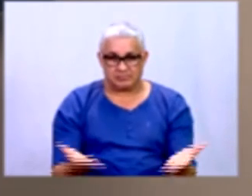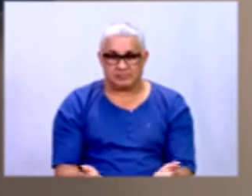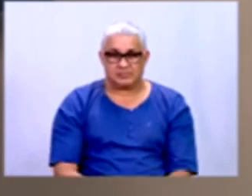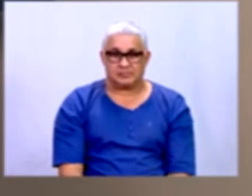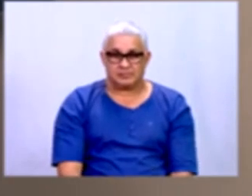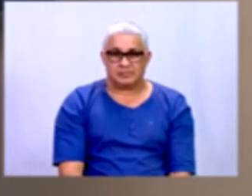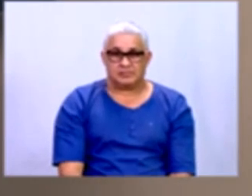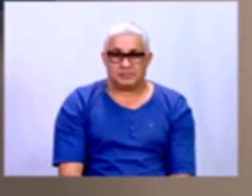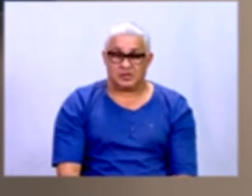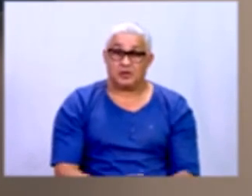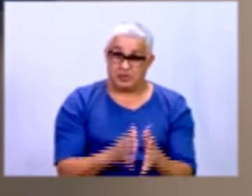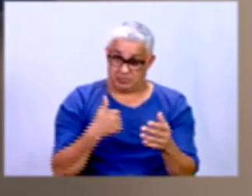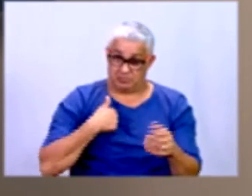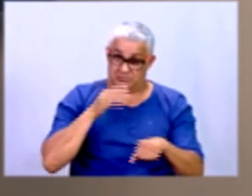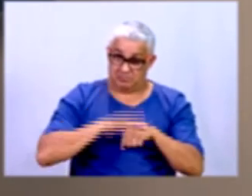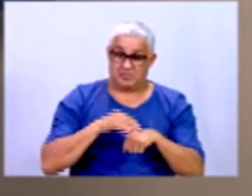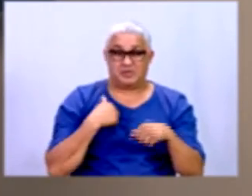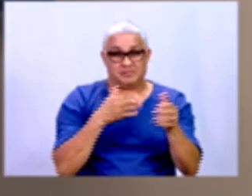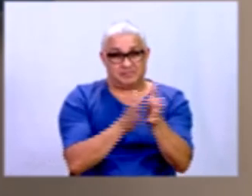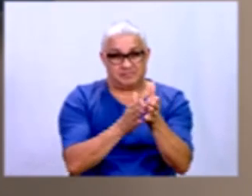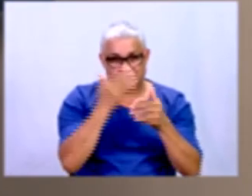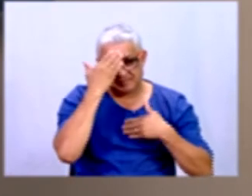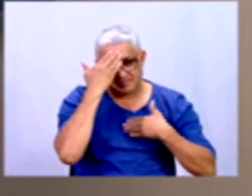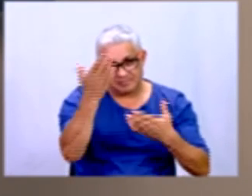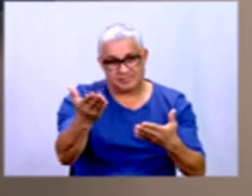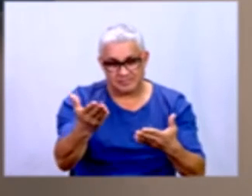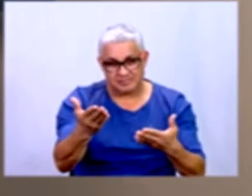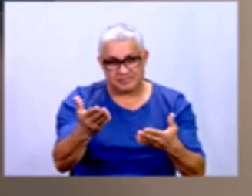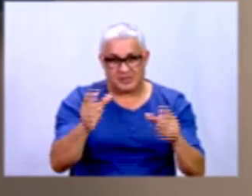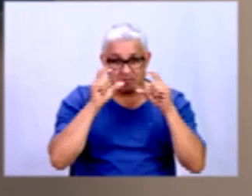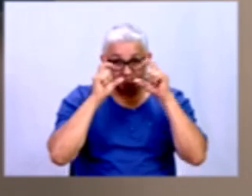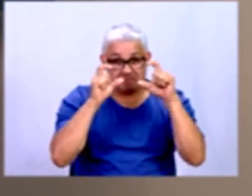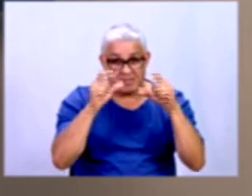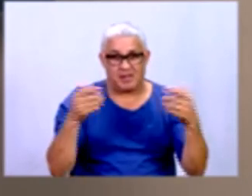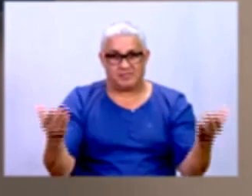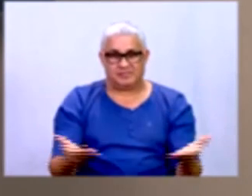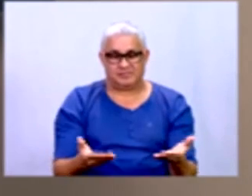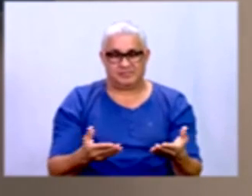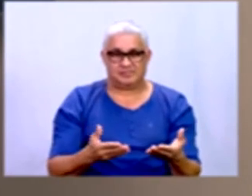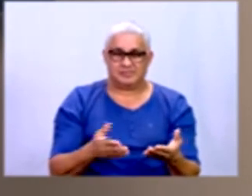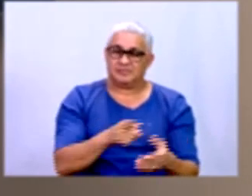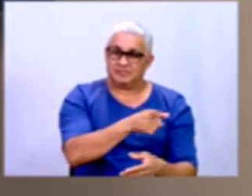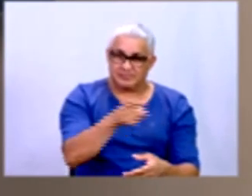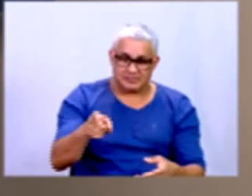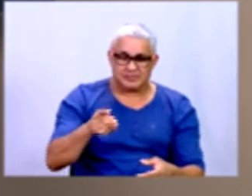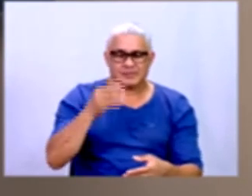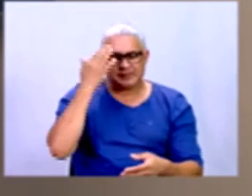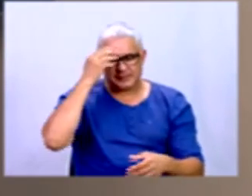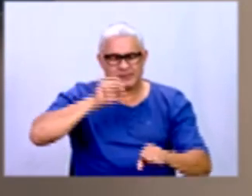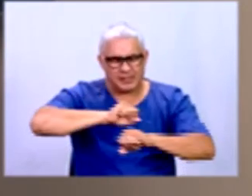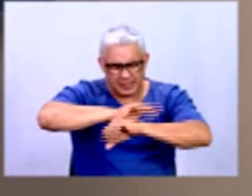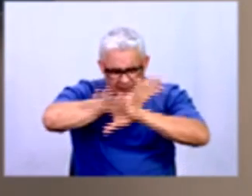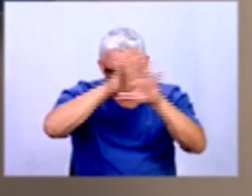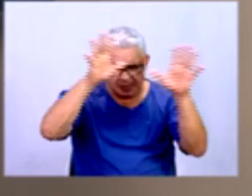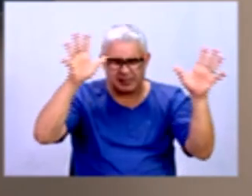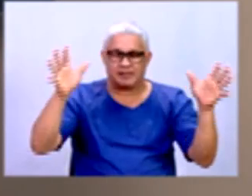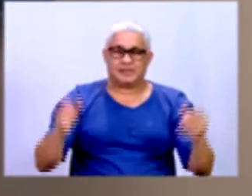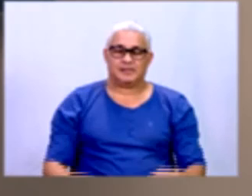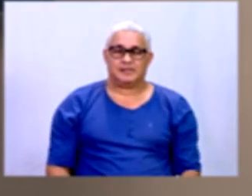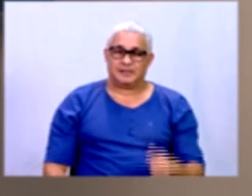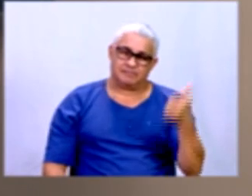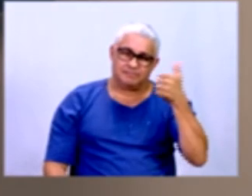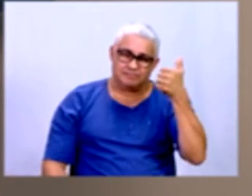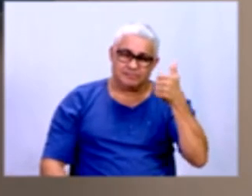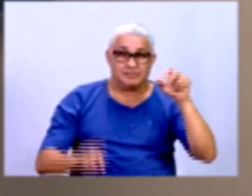Eu que dou os parabéns para vocês. Muito obrigada pela atenção de todos vocês. Espero que vocês tenham entendido bastante aqui os nossos